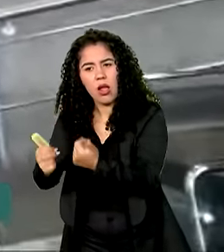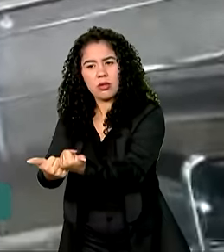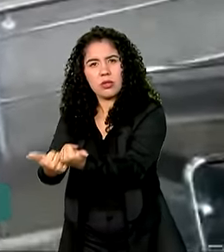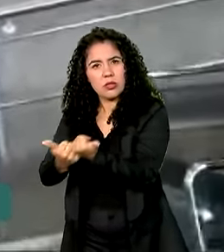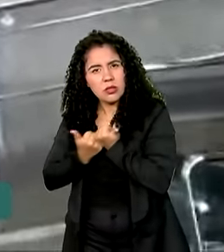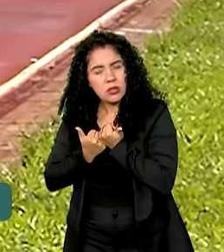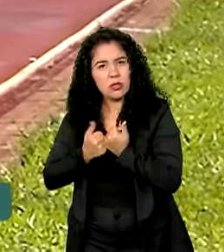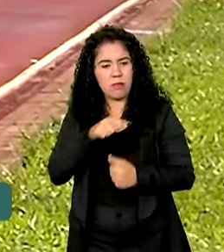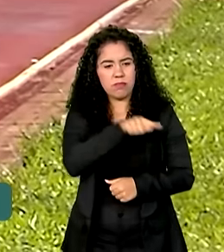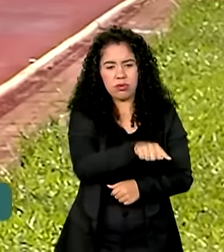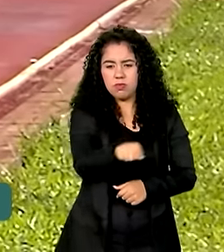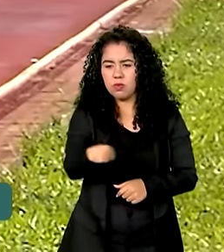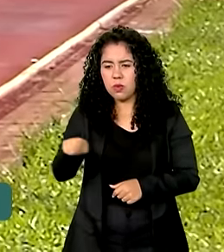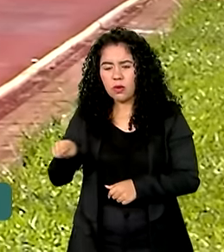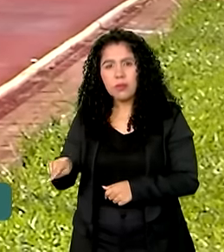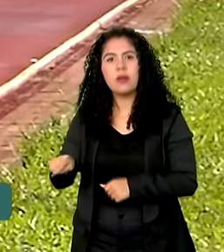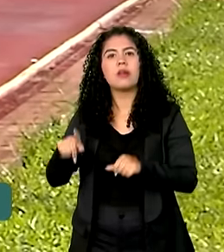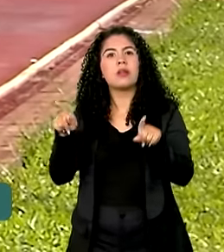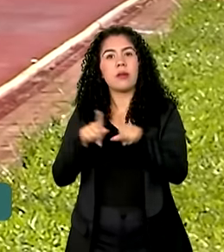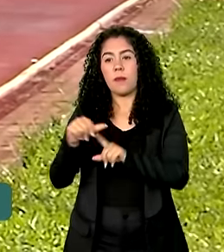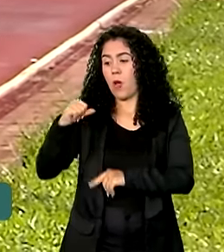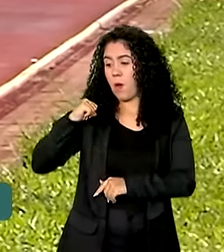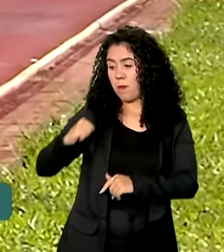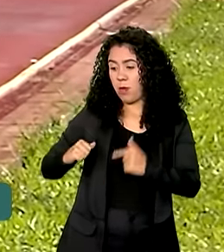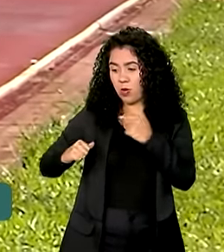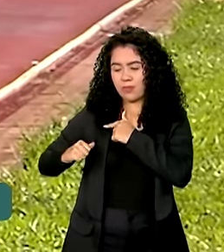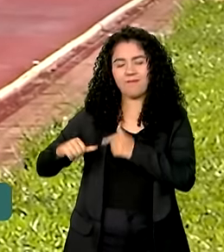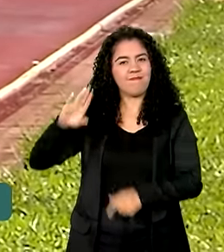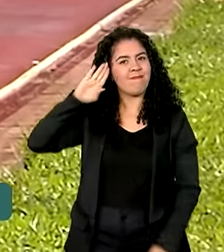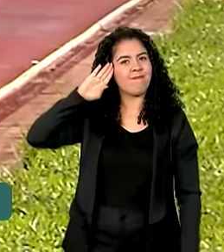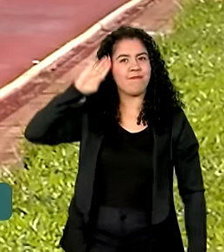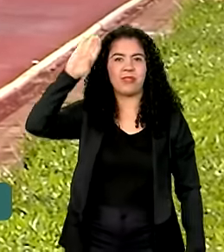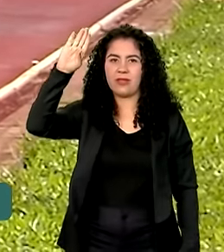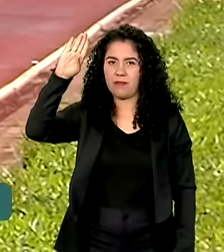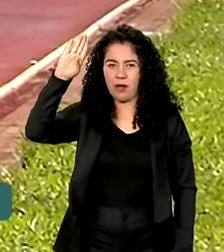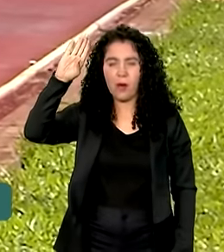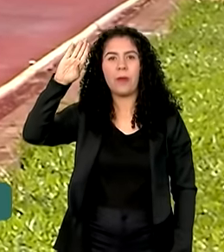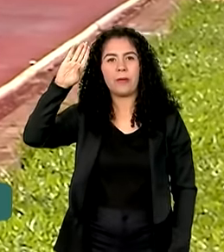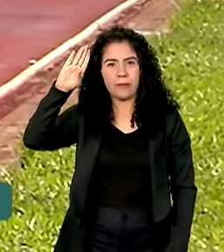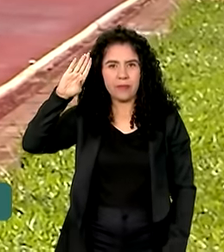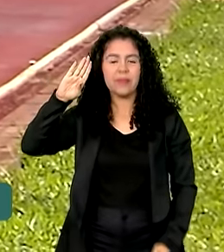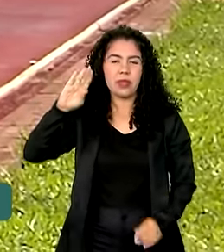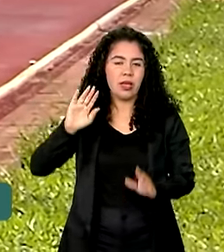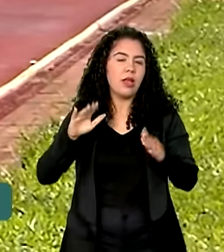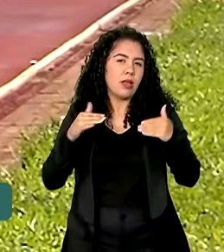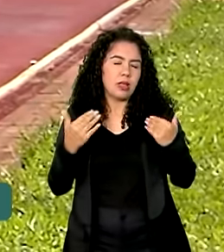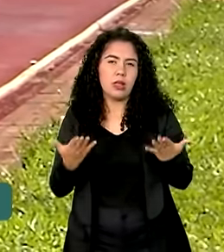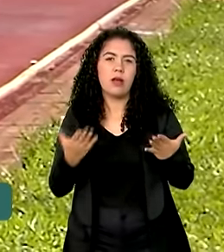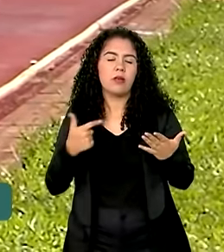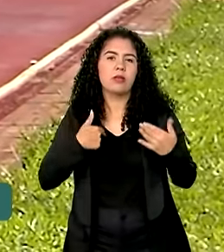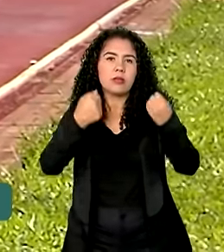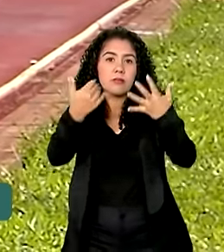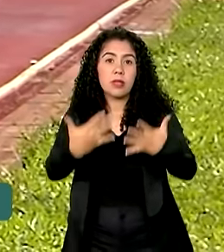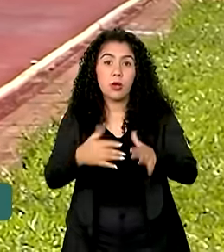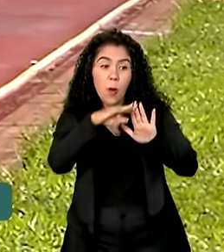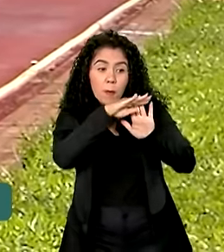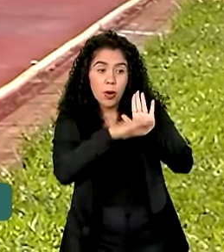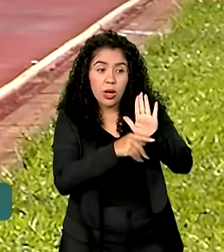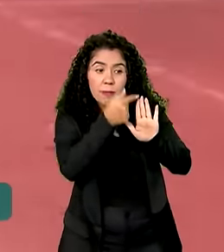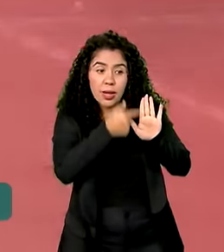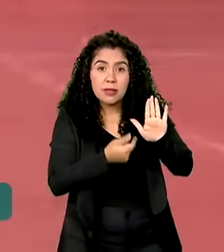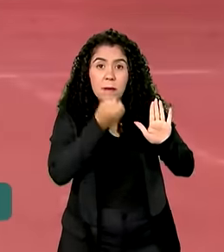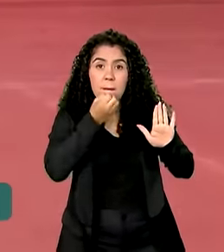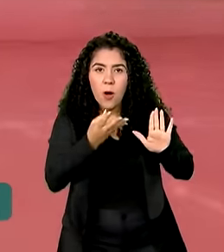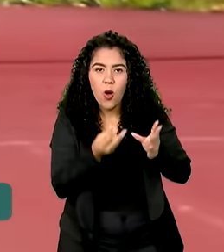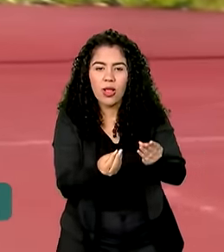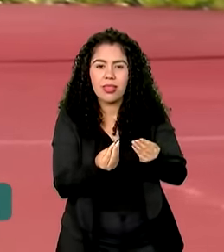modalidade, o esporte no Brasil. E a Bolsa Atleta sempre foi o principal. Onde eu digo que programa bom é o que dá oportunidade.